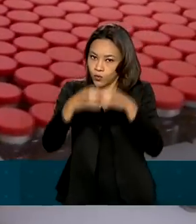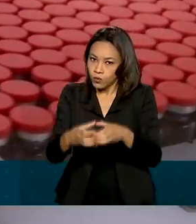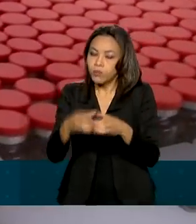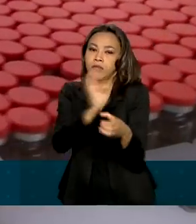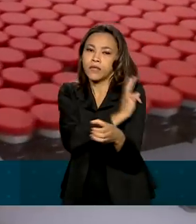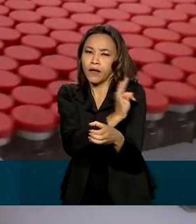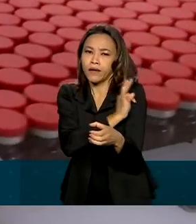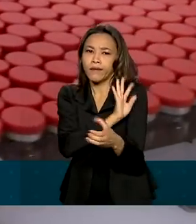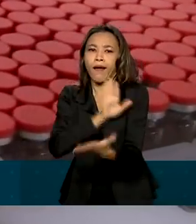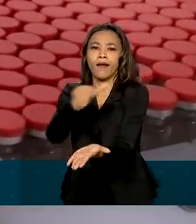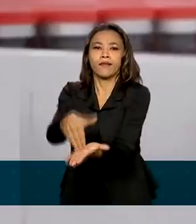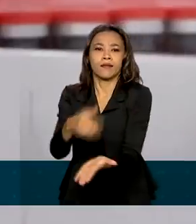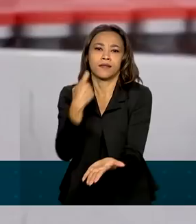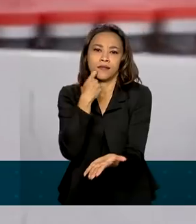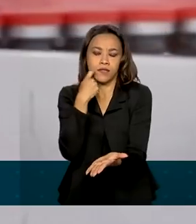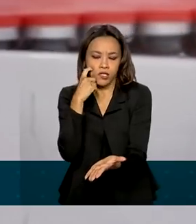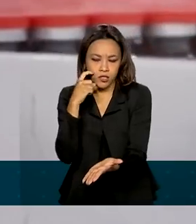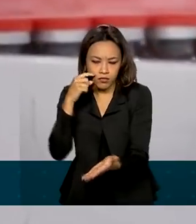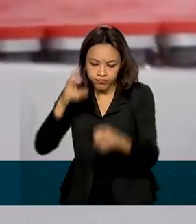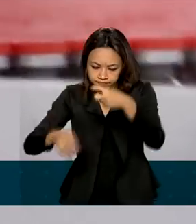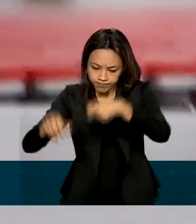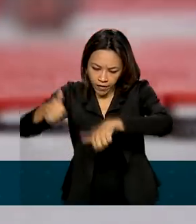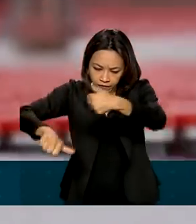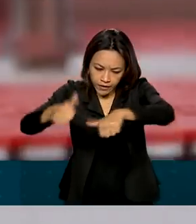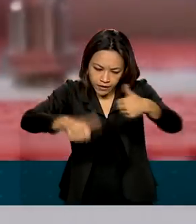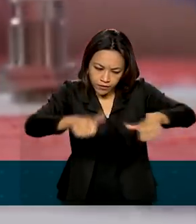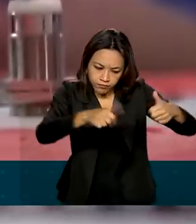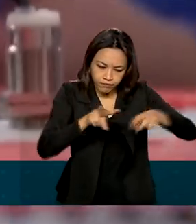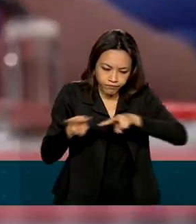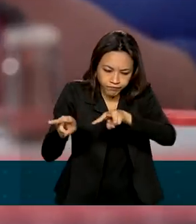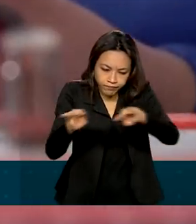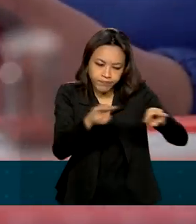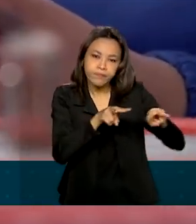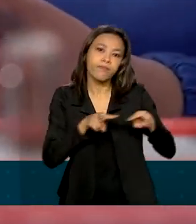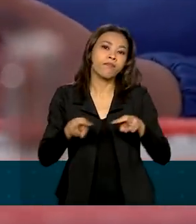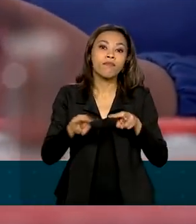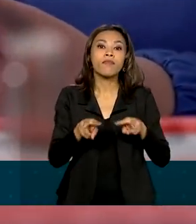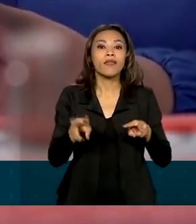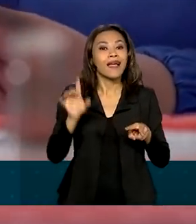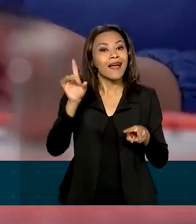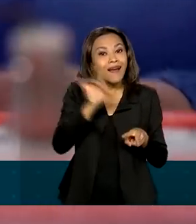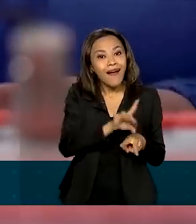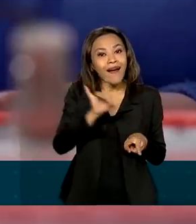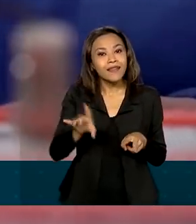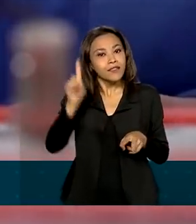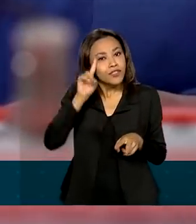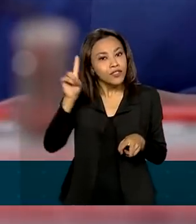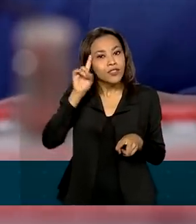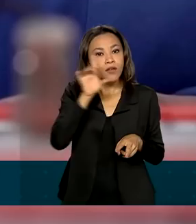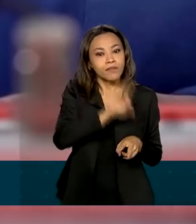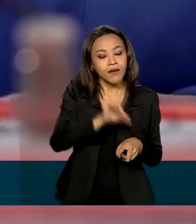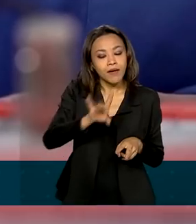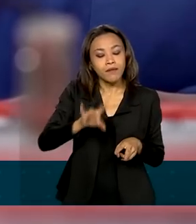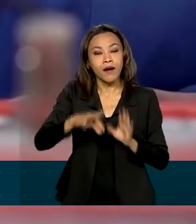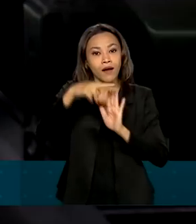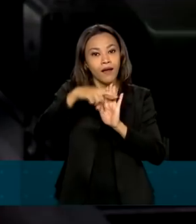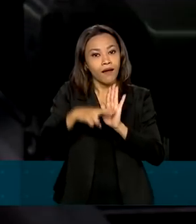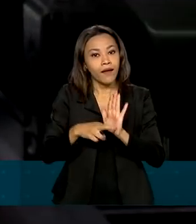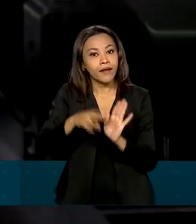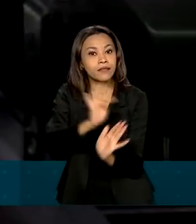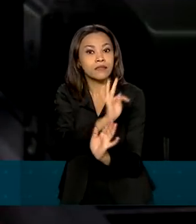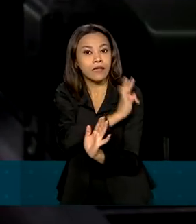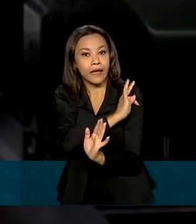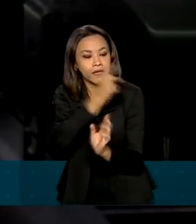até a próxima sexta-feira. De acordo com o cronograma da visita, em cada dia, eles deverão verificar requisitos técnicos